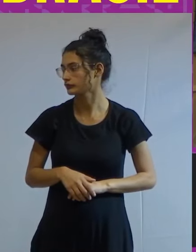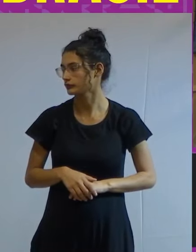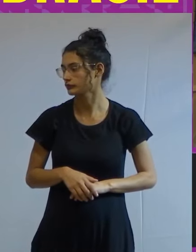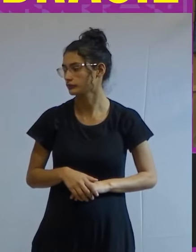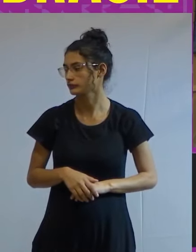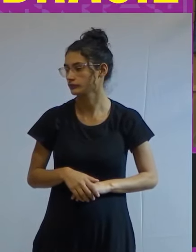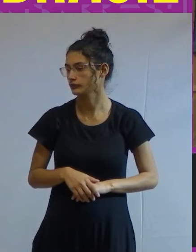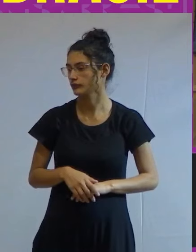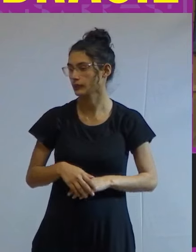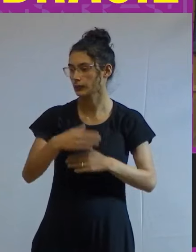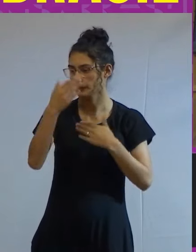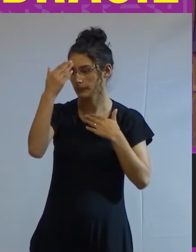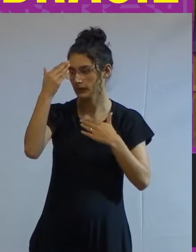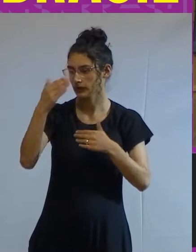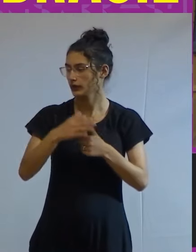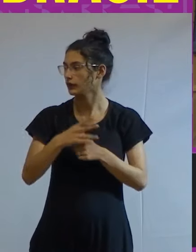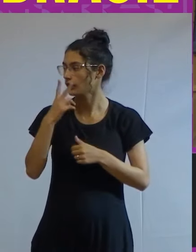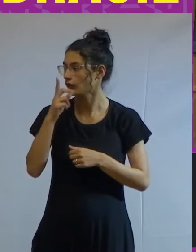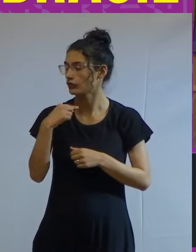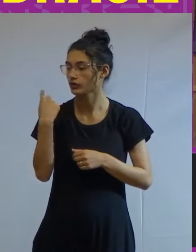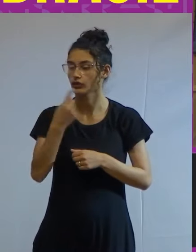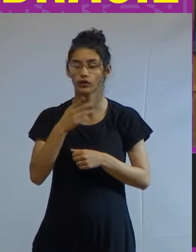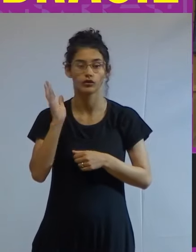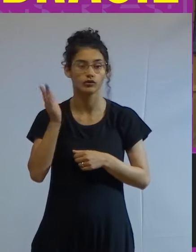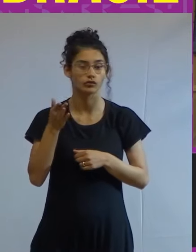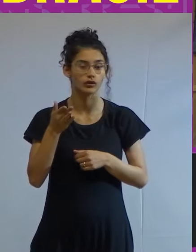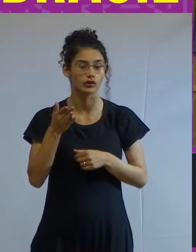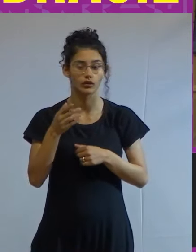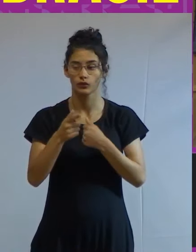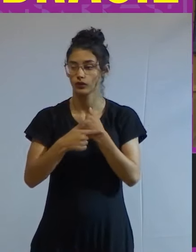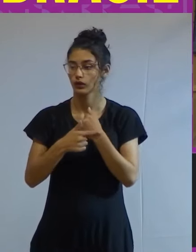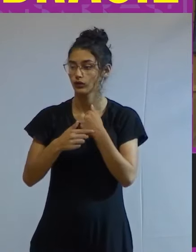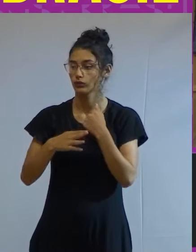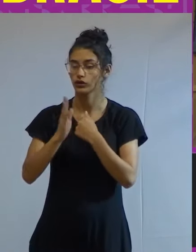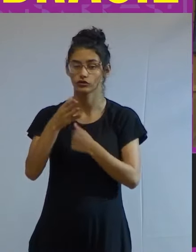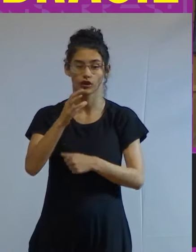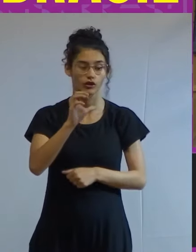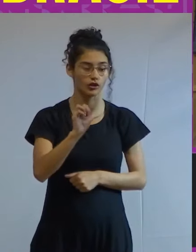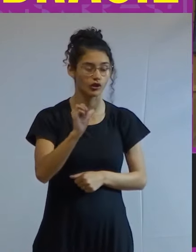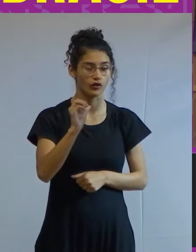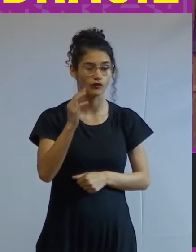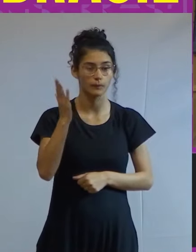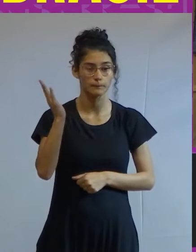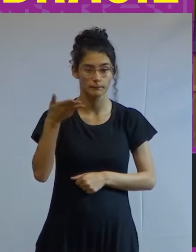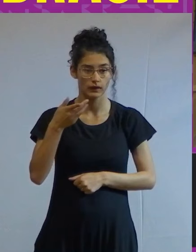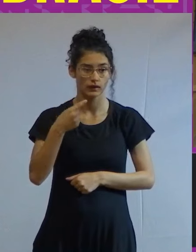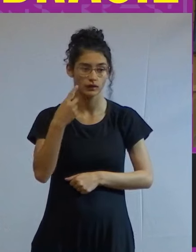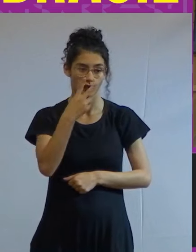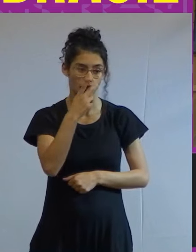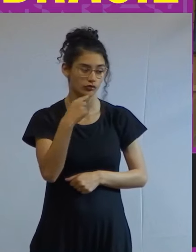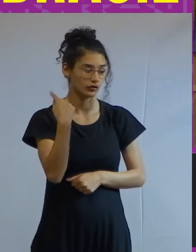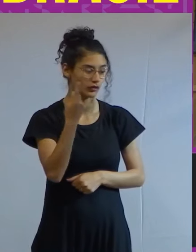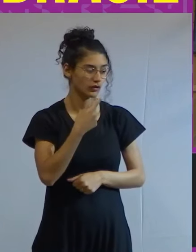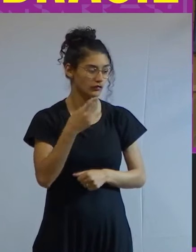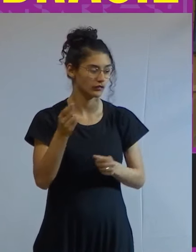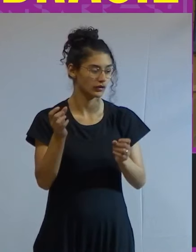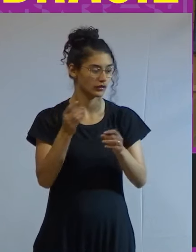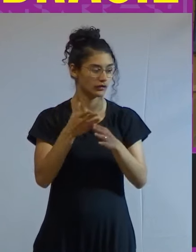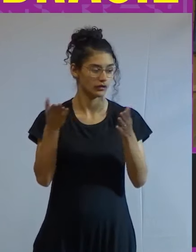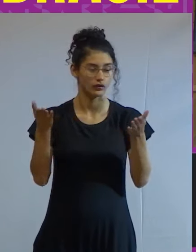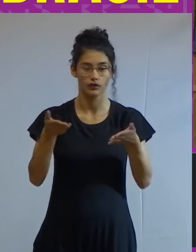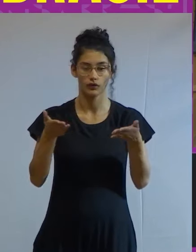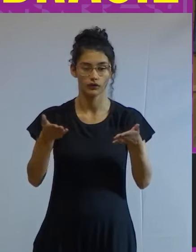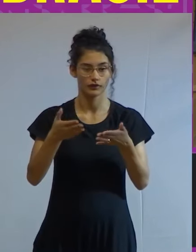muito obrigado acho que nós estamos já no avançar da hora já são nove e meia acho que é melhor nós terminarmos por aqui